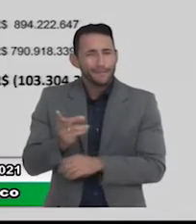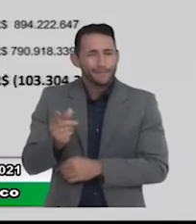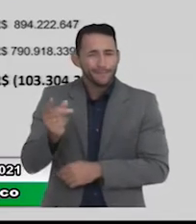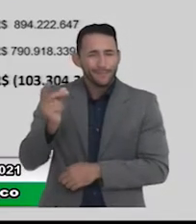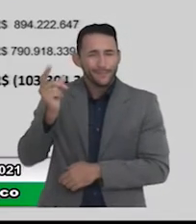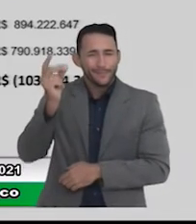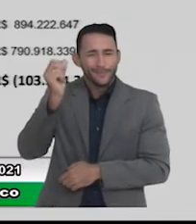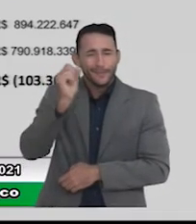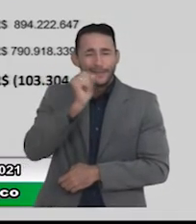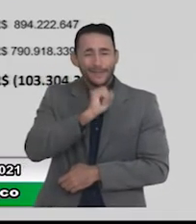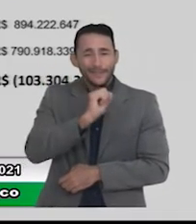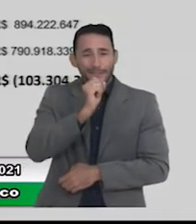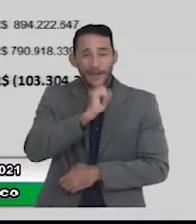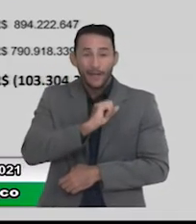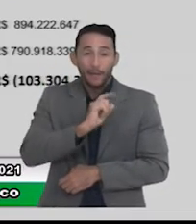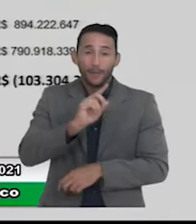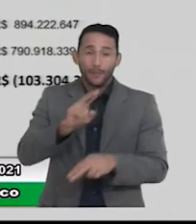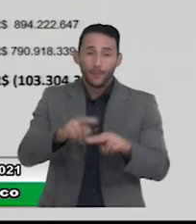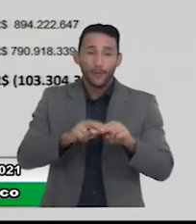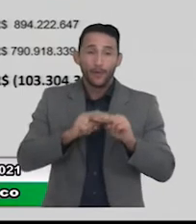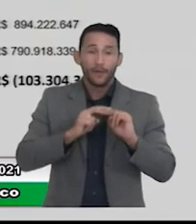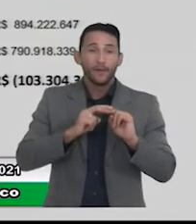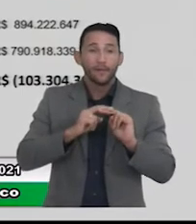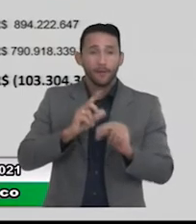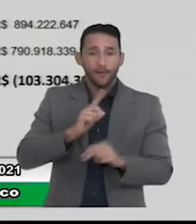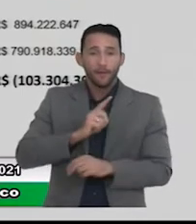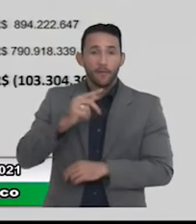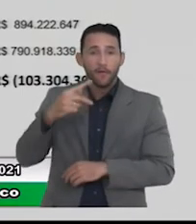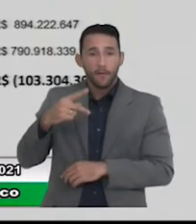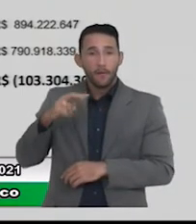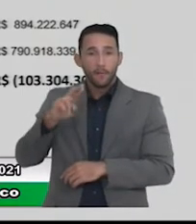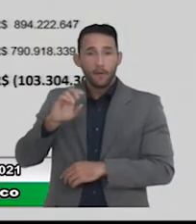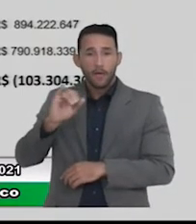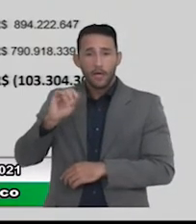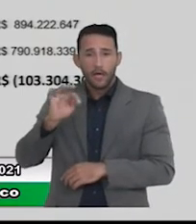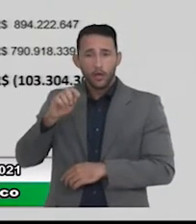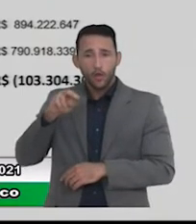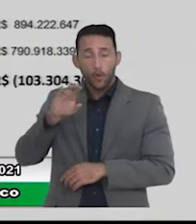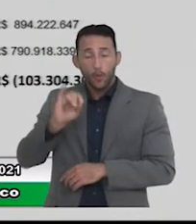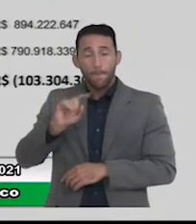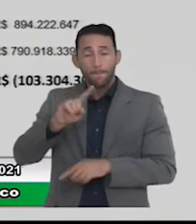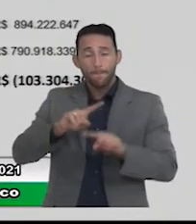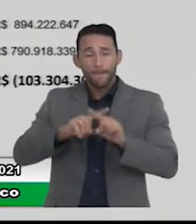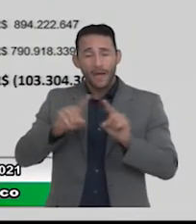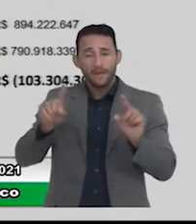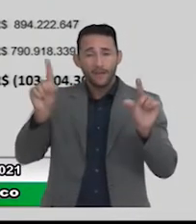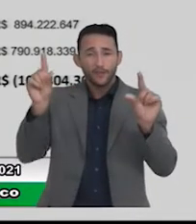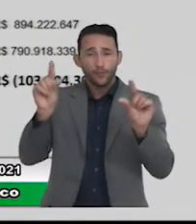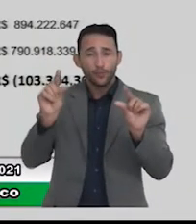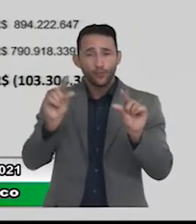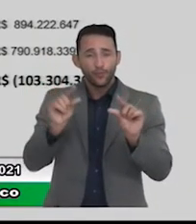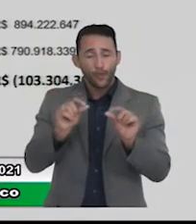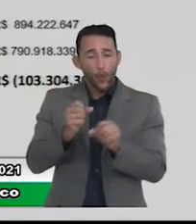grande parte dela ainda é o Precação e os precatórios mas a gente vem diminuindo nos últimos anos.